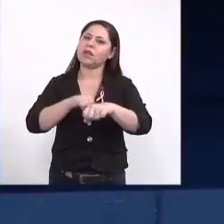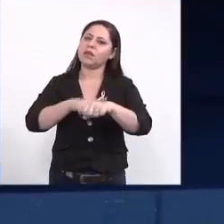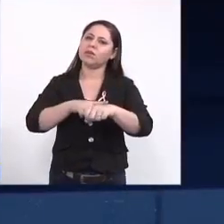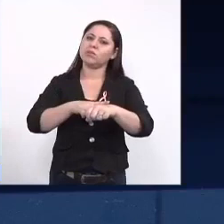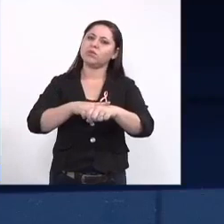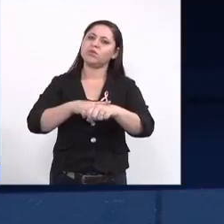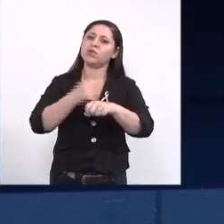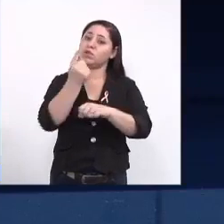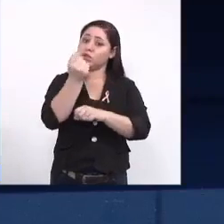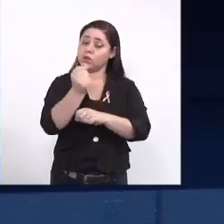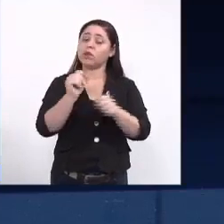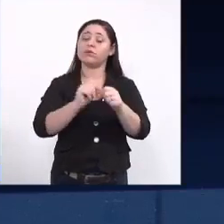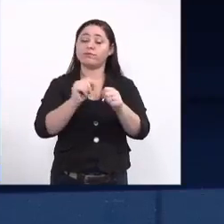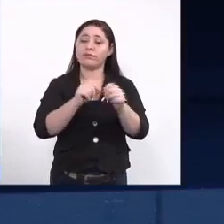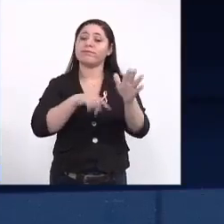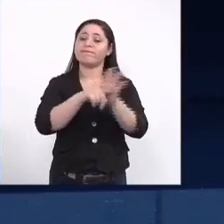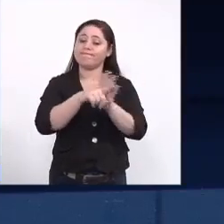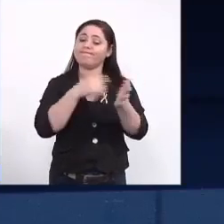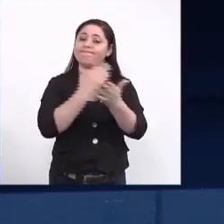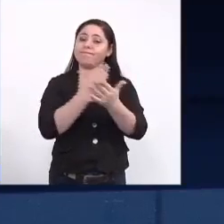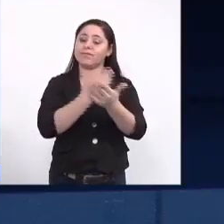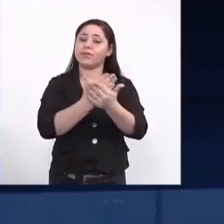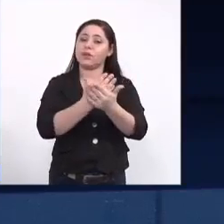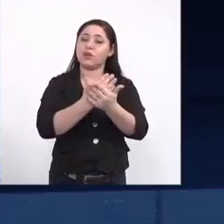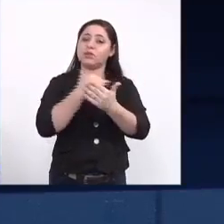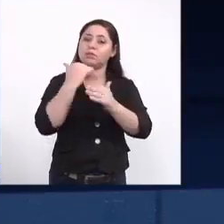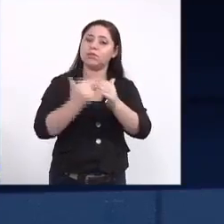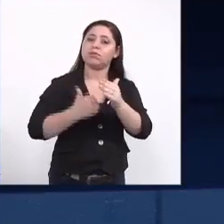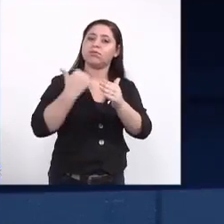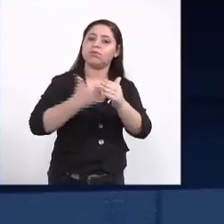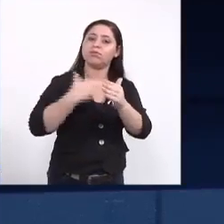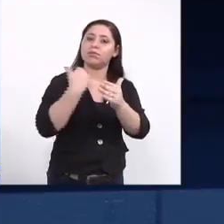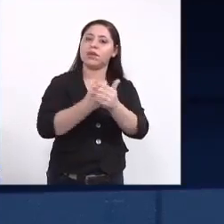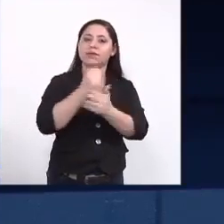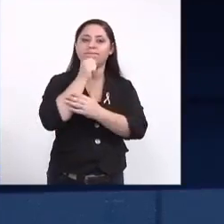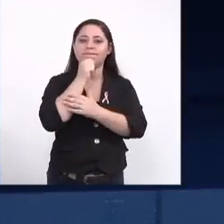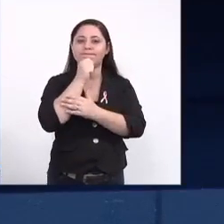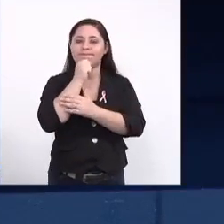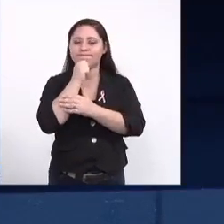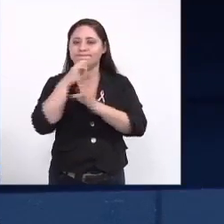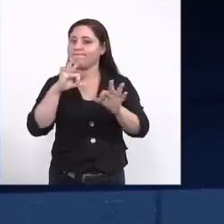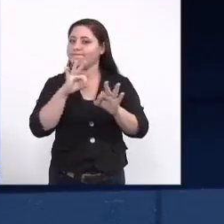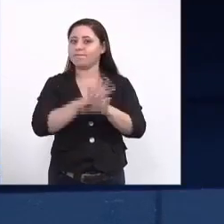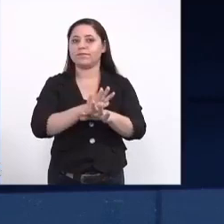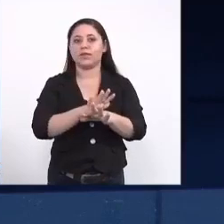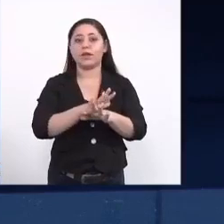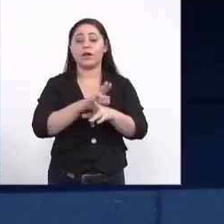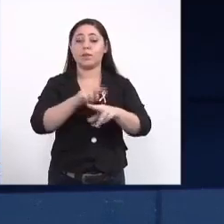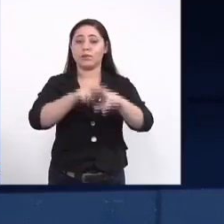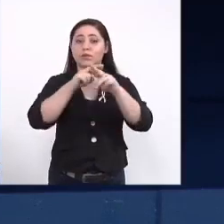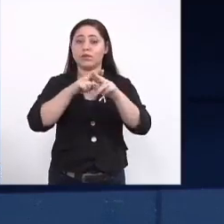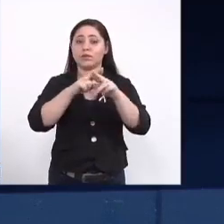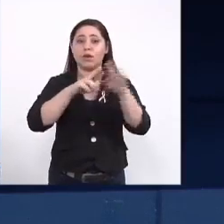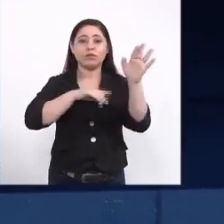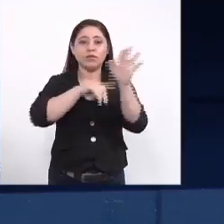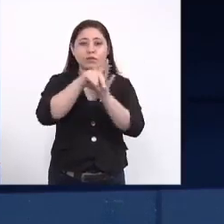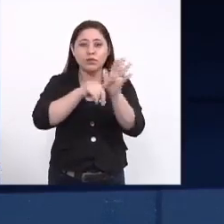isso também então por isso que os estudos ainda estão em andamento e essa abordagem de verificar